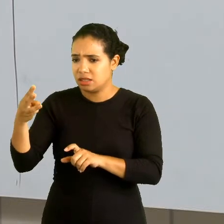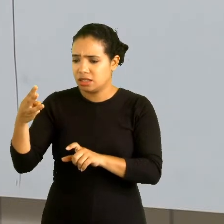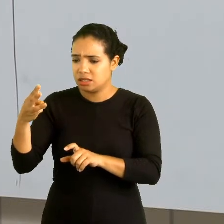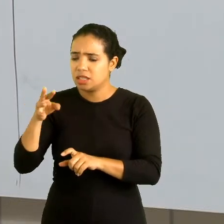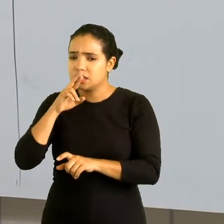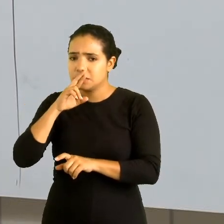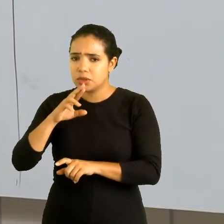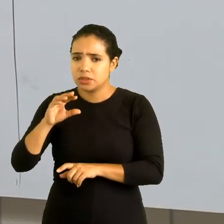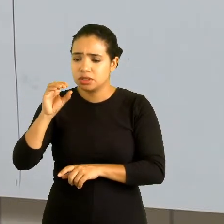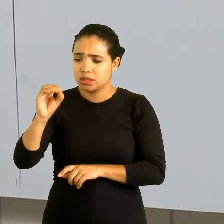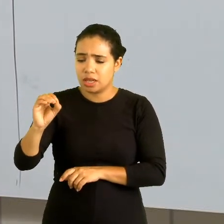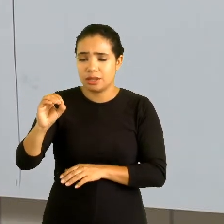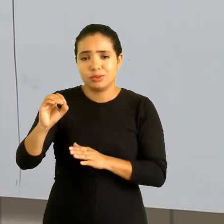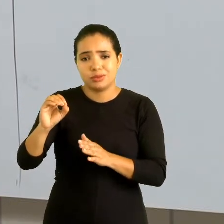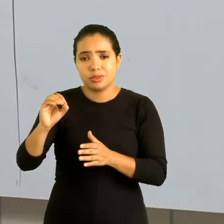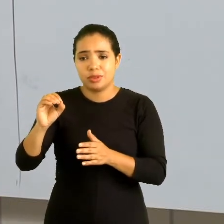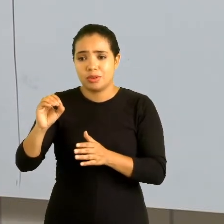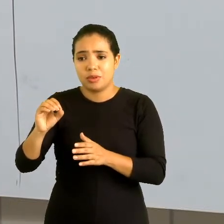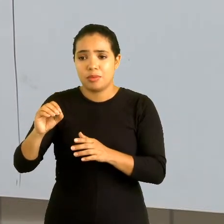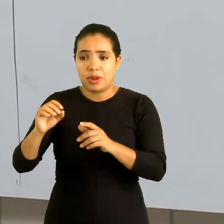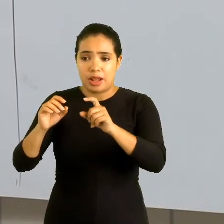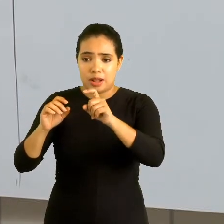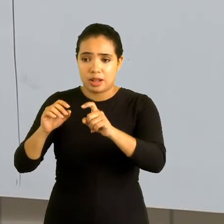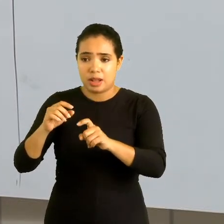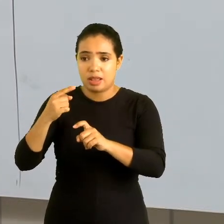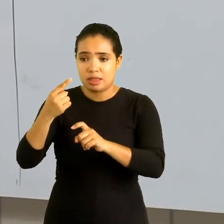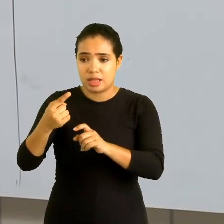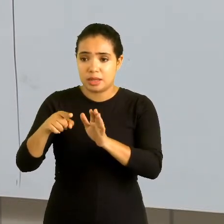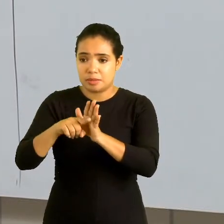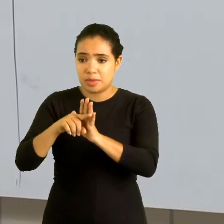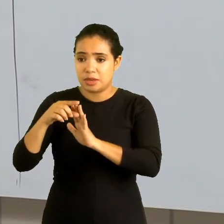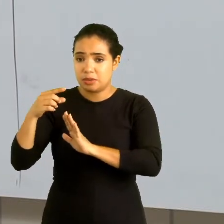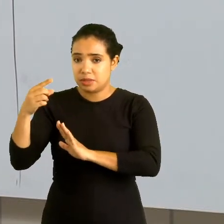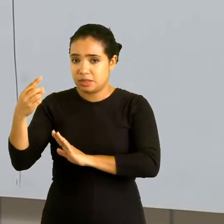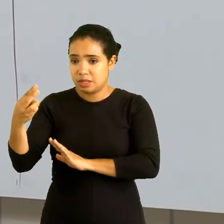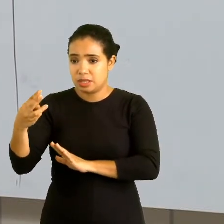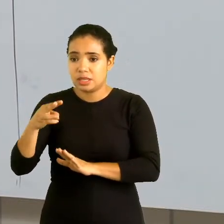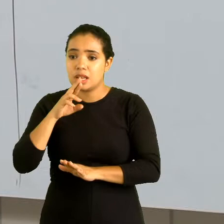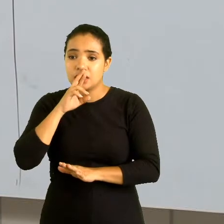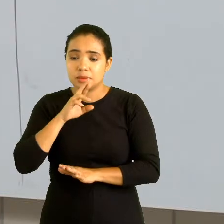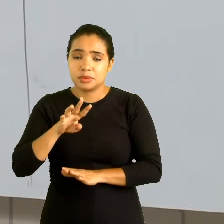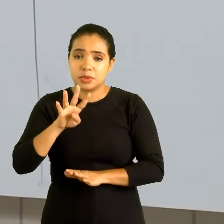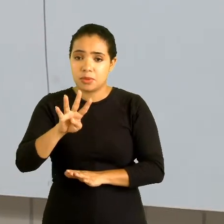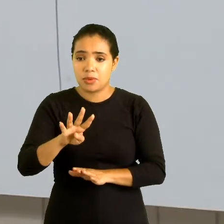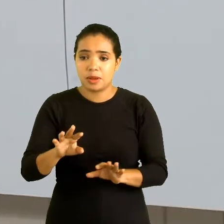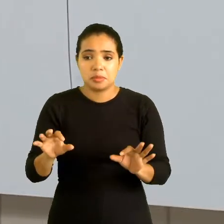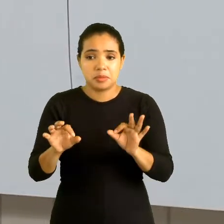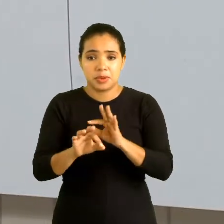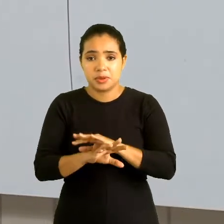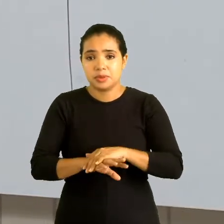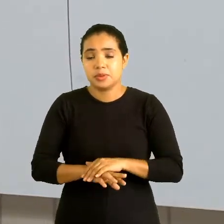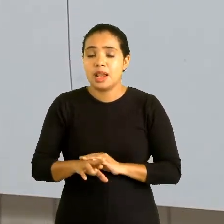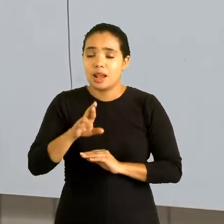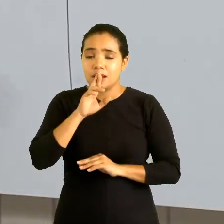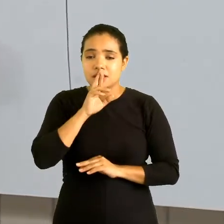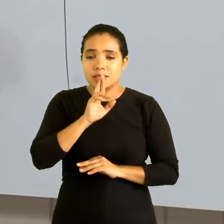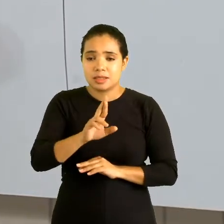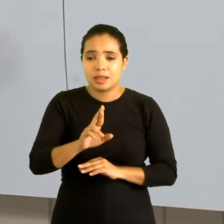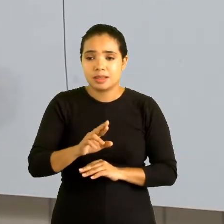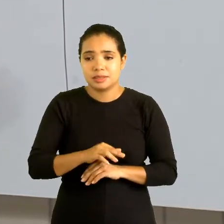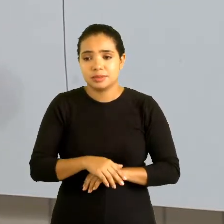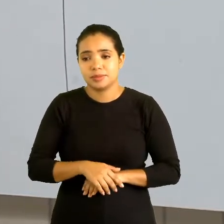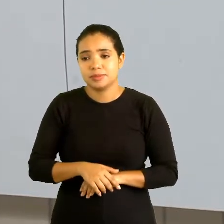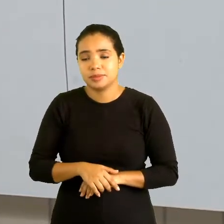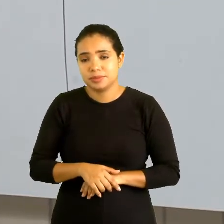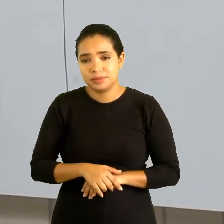Não. Então, nesse caso, eu vou ter apenas o número real 4. E esse daqui é o resultado da